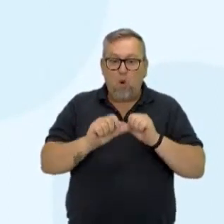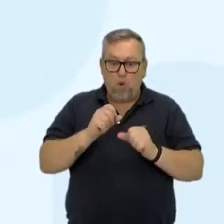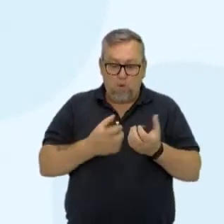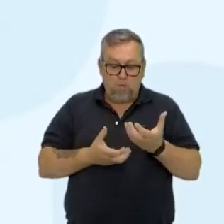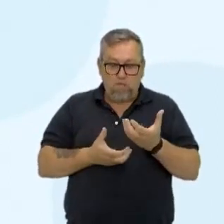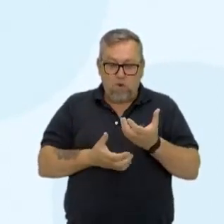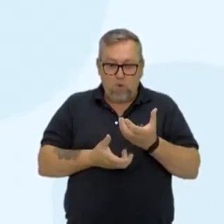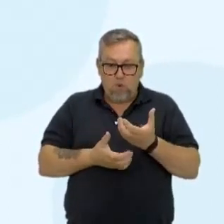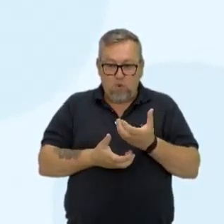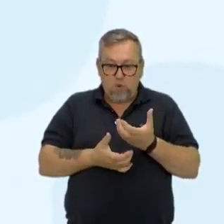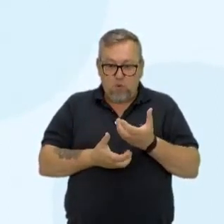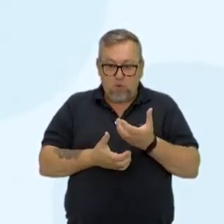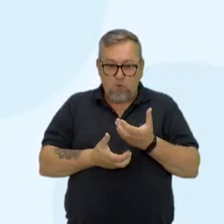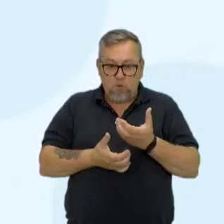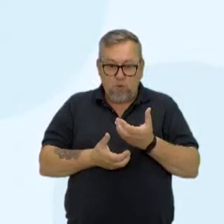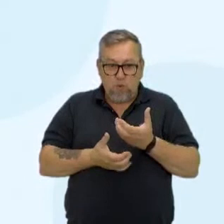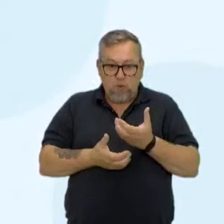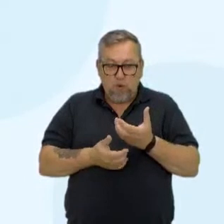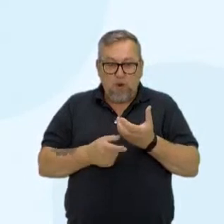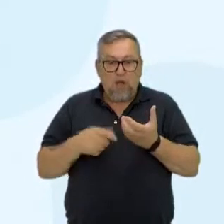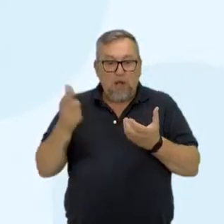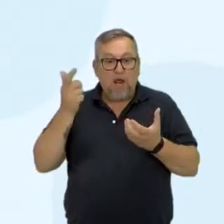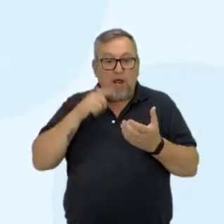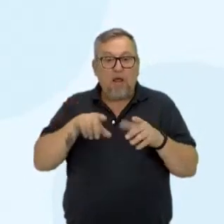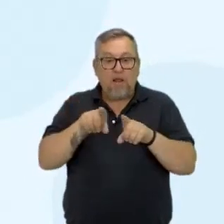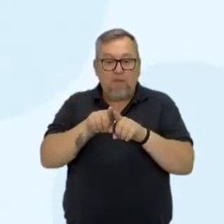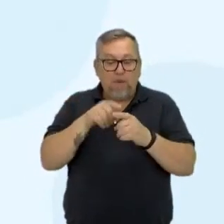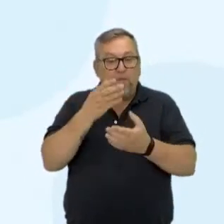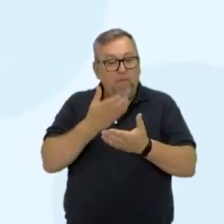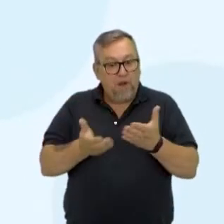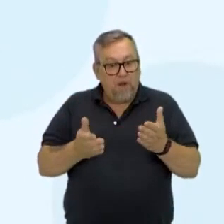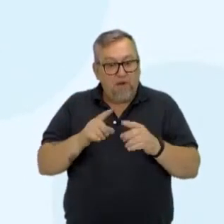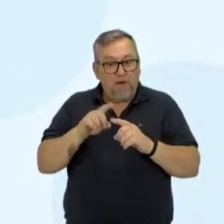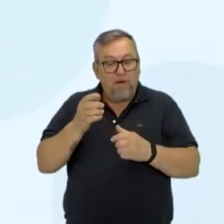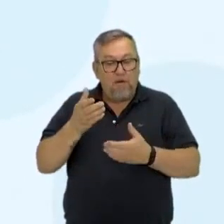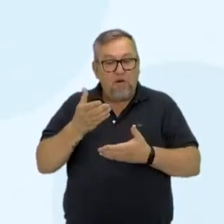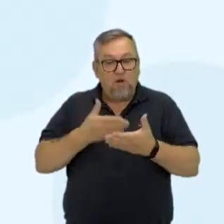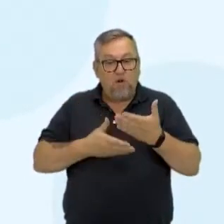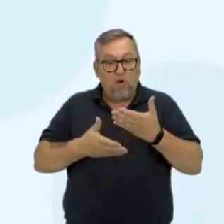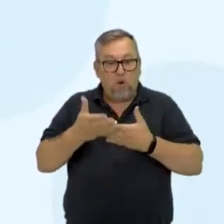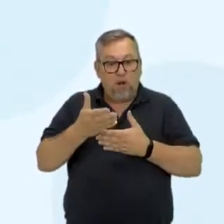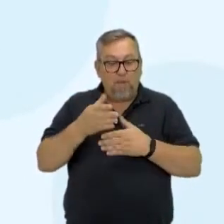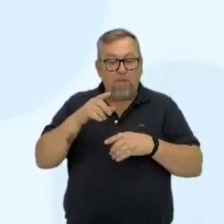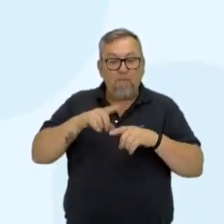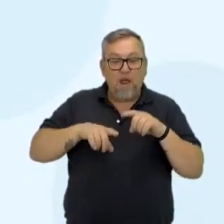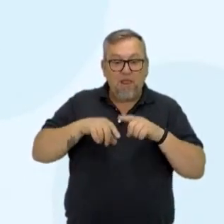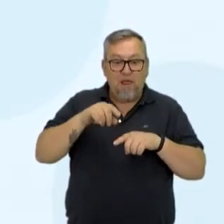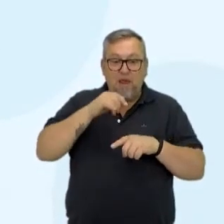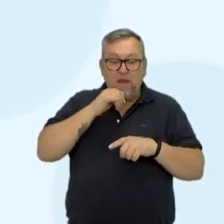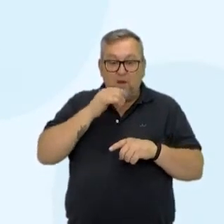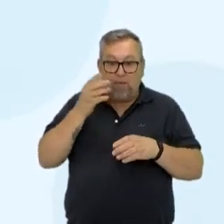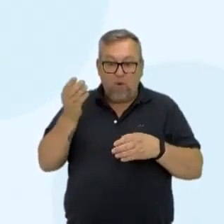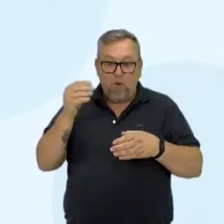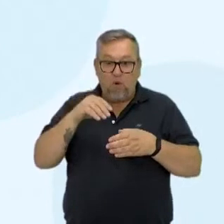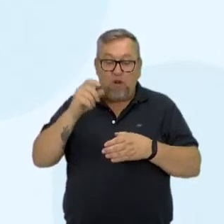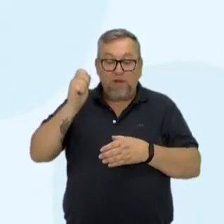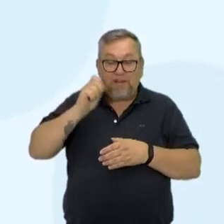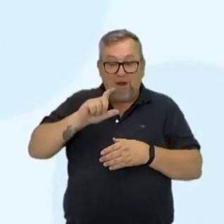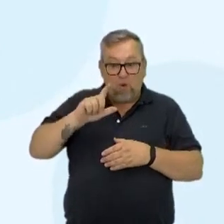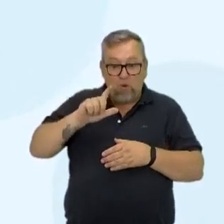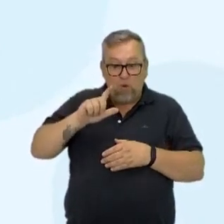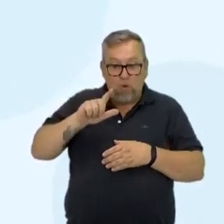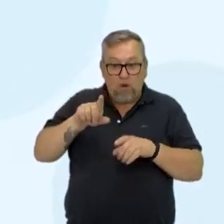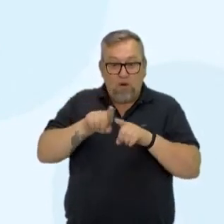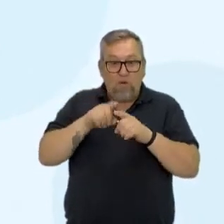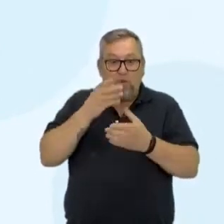ele pode ganhar ou perder calor, por exemplo, e também troca matéria, ou seja, eu posso colocar sal e